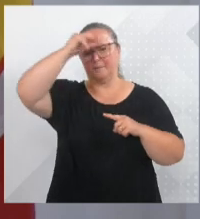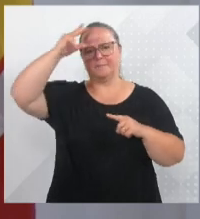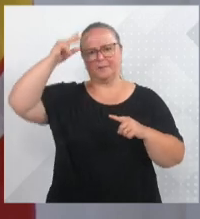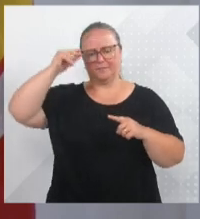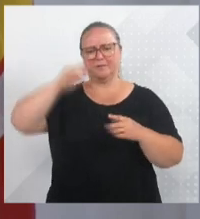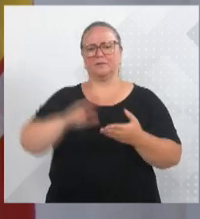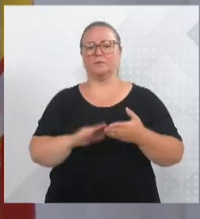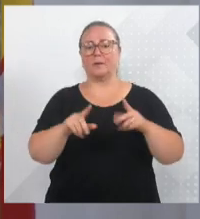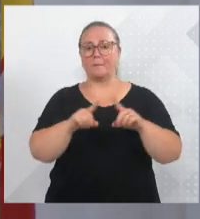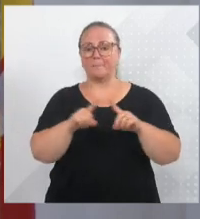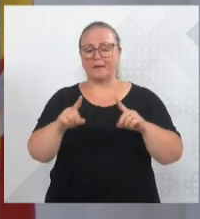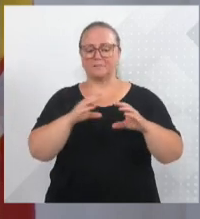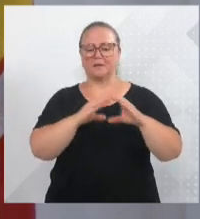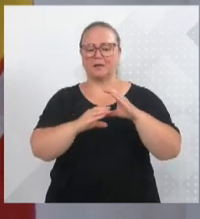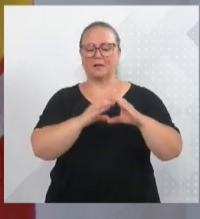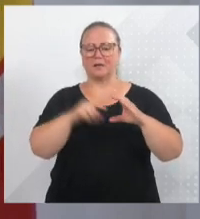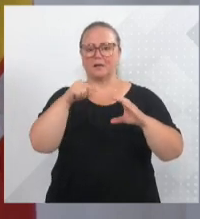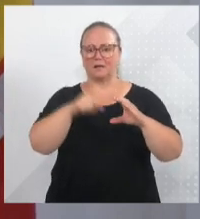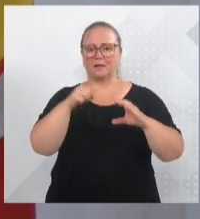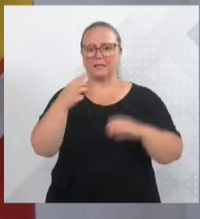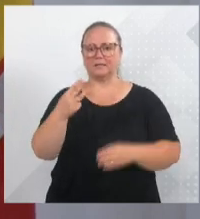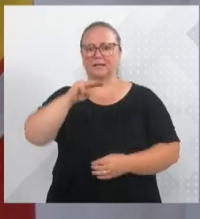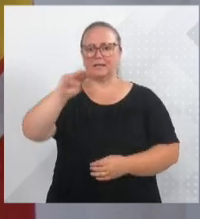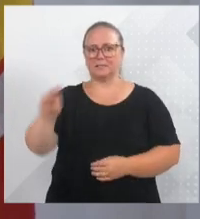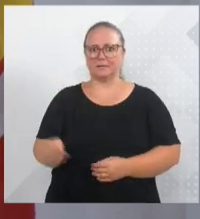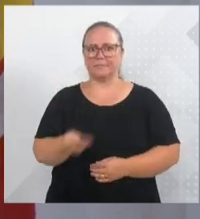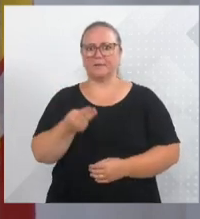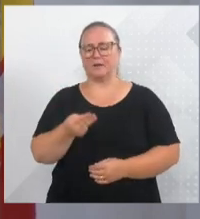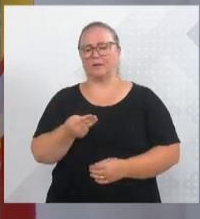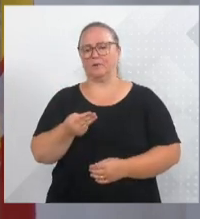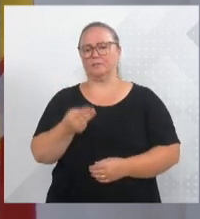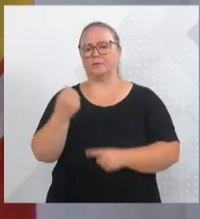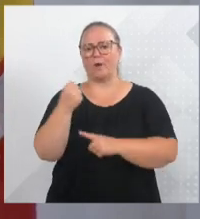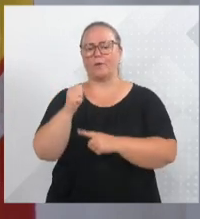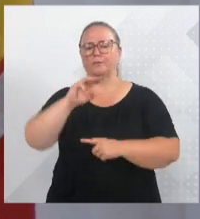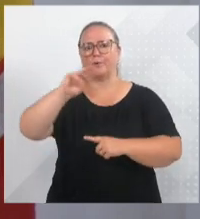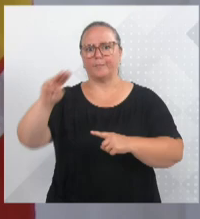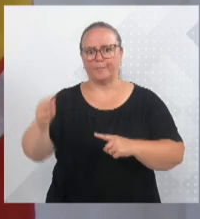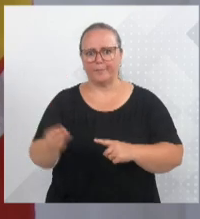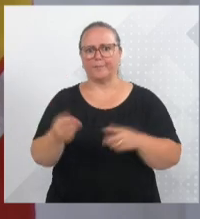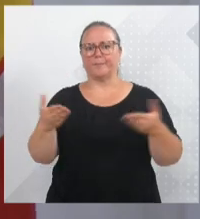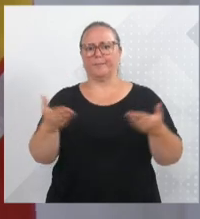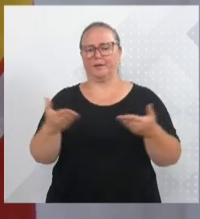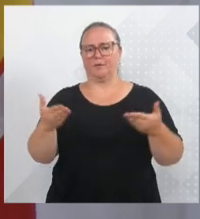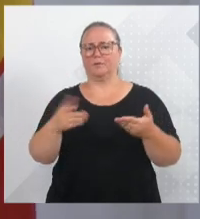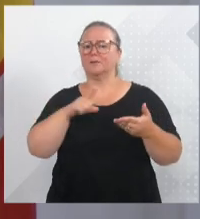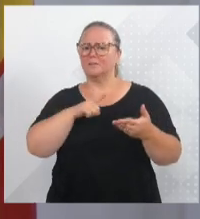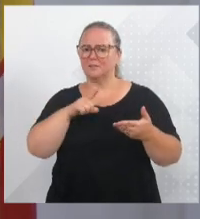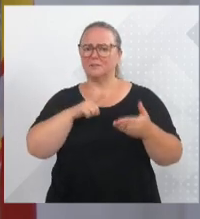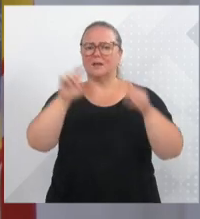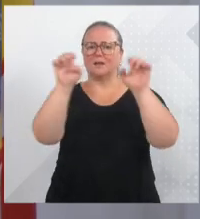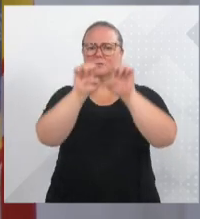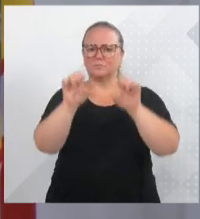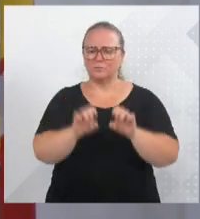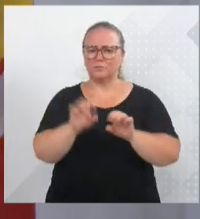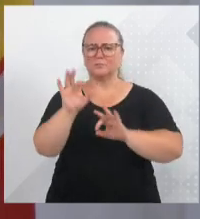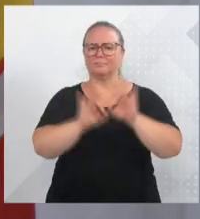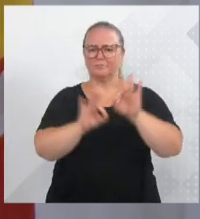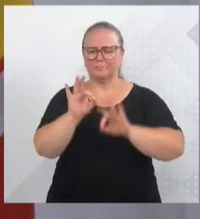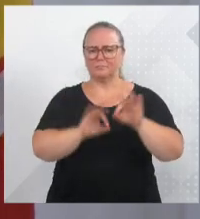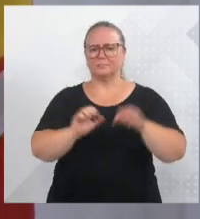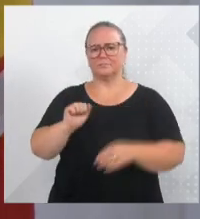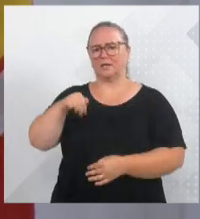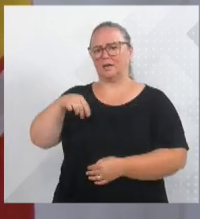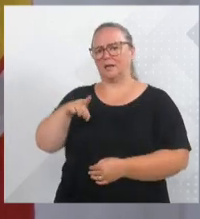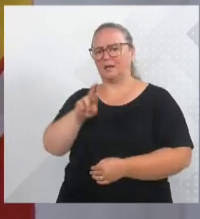só para a comunicação foi 3 milhões a mais, 5 milhões no ano passado, 8 milhões agora para a comunicação. Tem toda uma estrutura que foi montada pelo André Espezim,